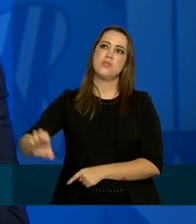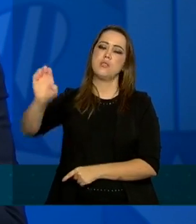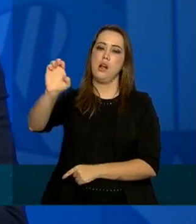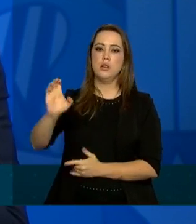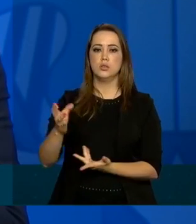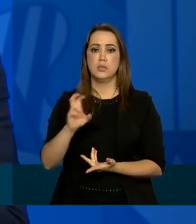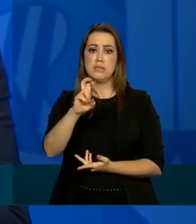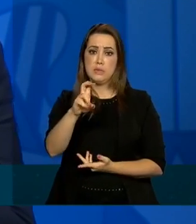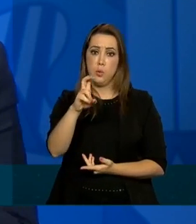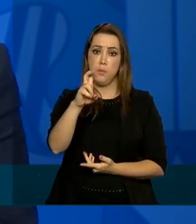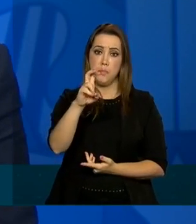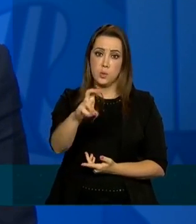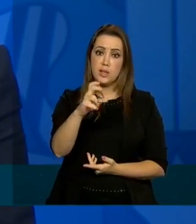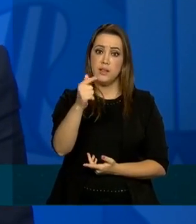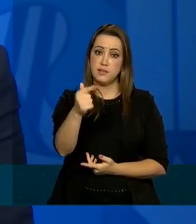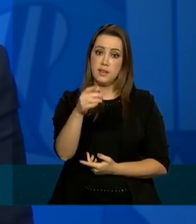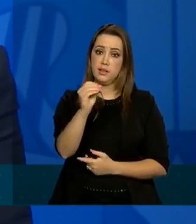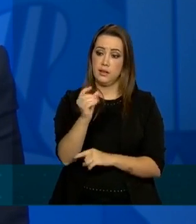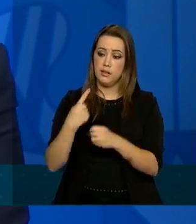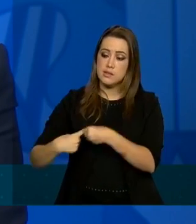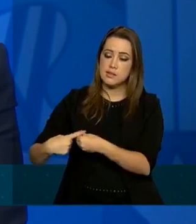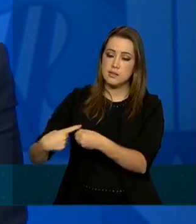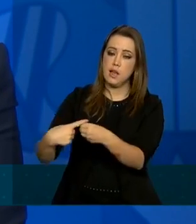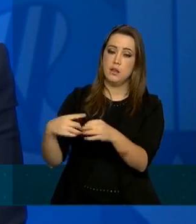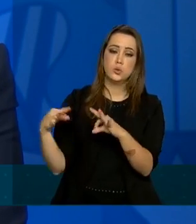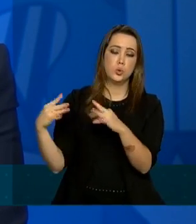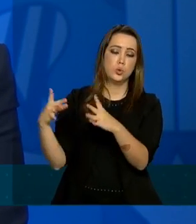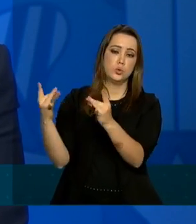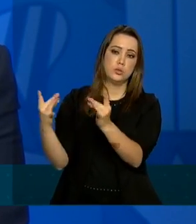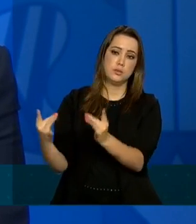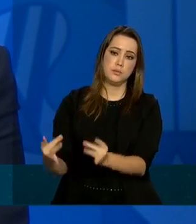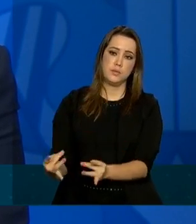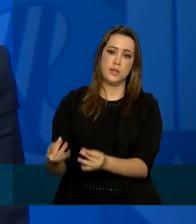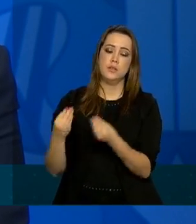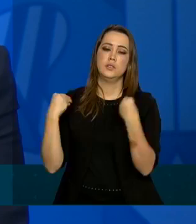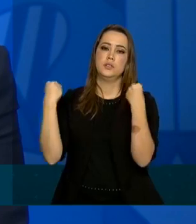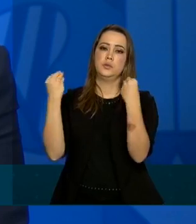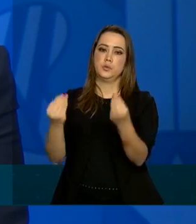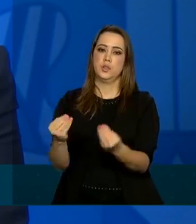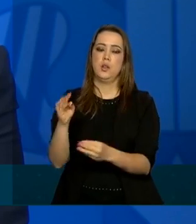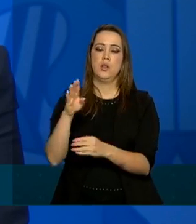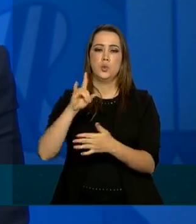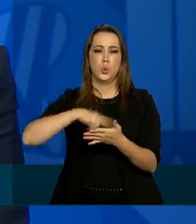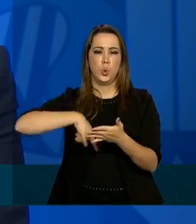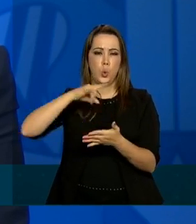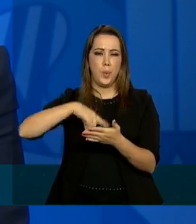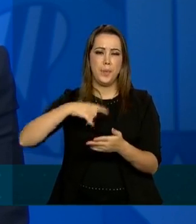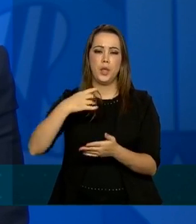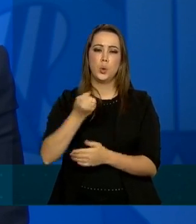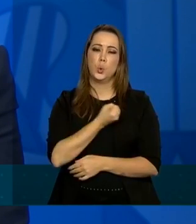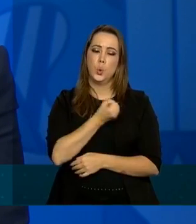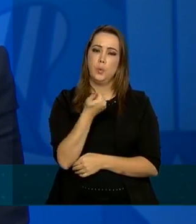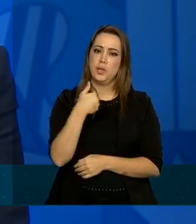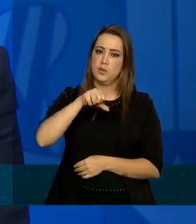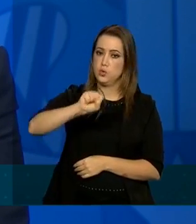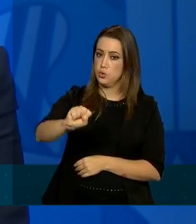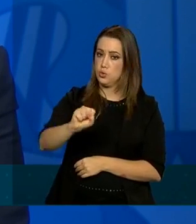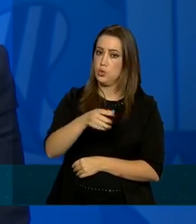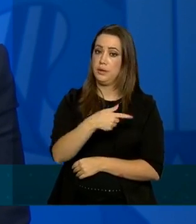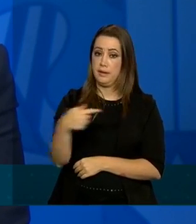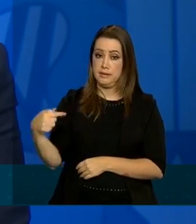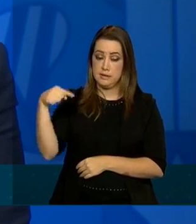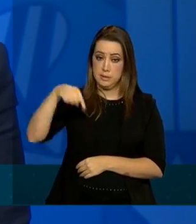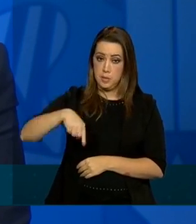.570 municípios todos esses detalhes estarão disponíveis no boletim epidemiológico 18 que traz atualização da